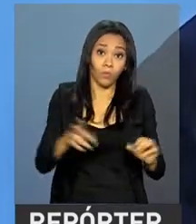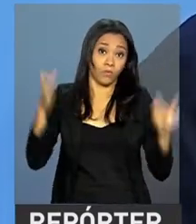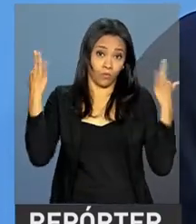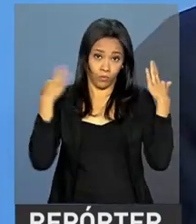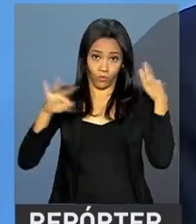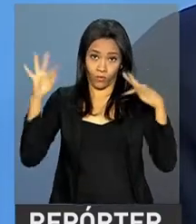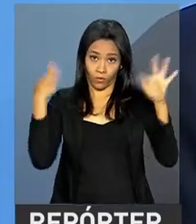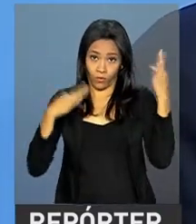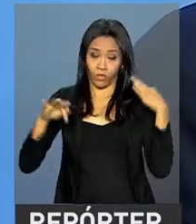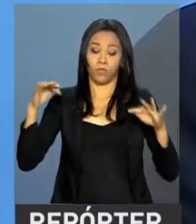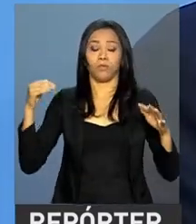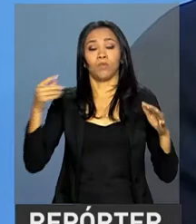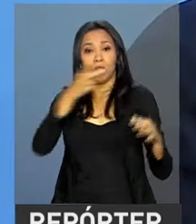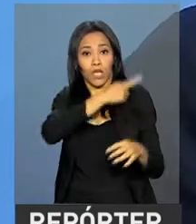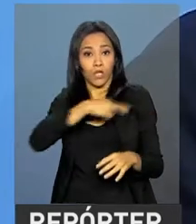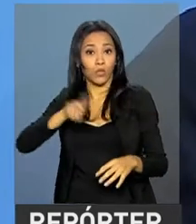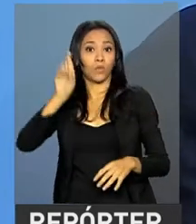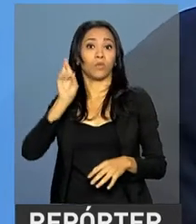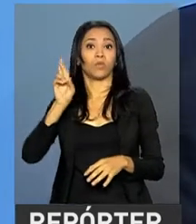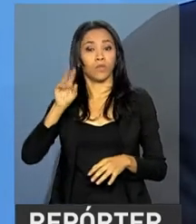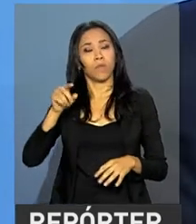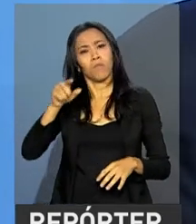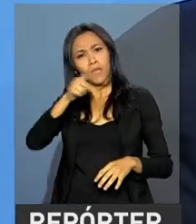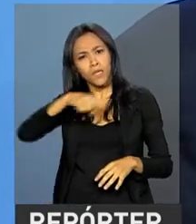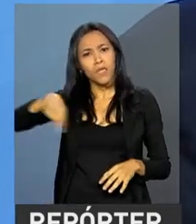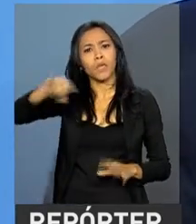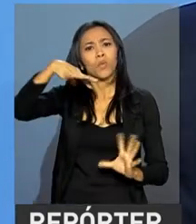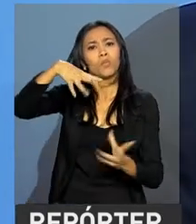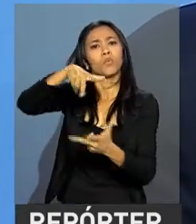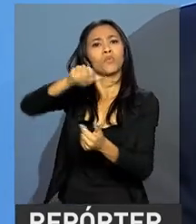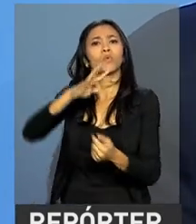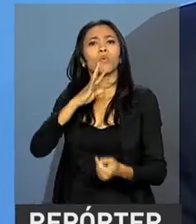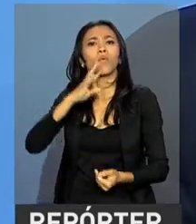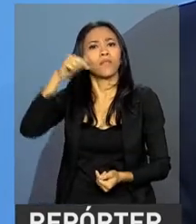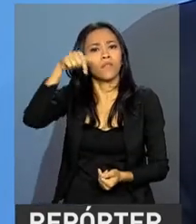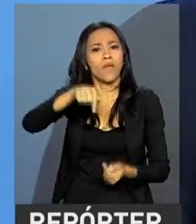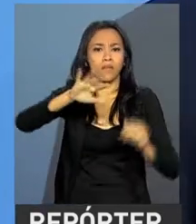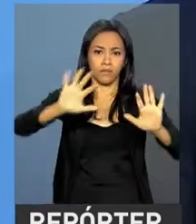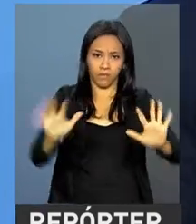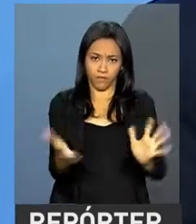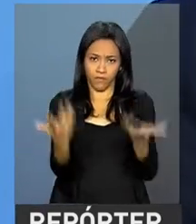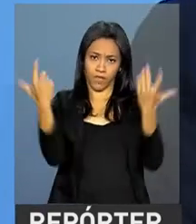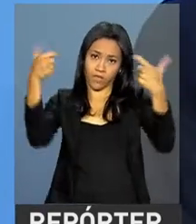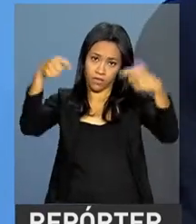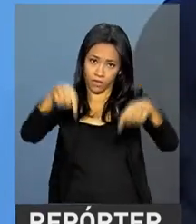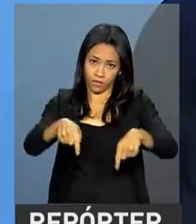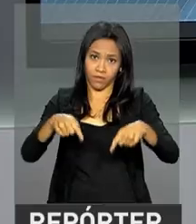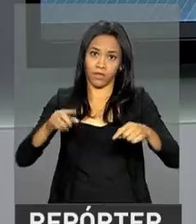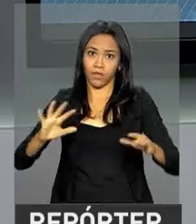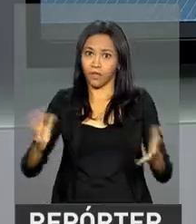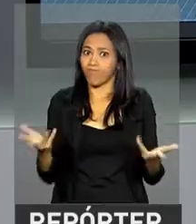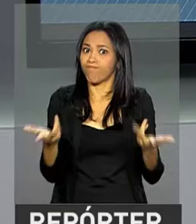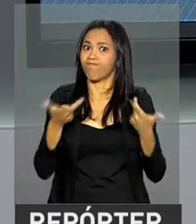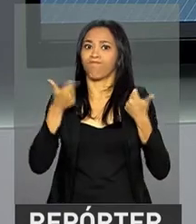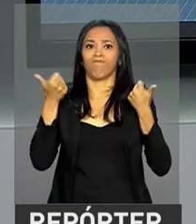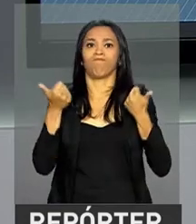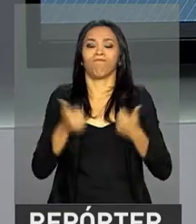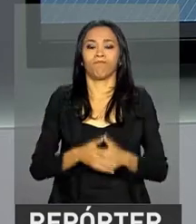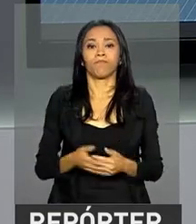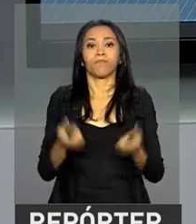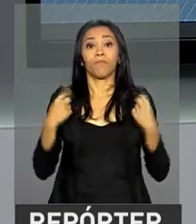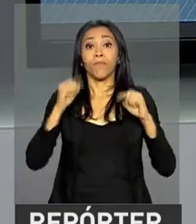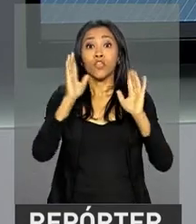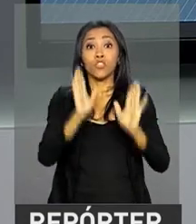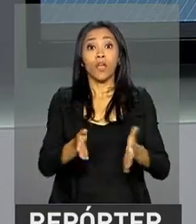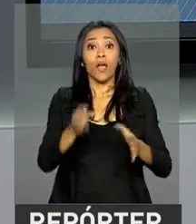potencialização para que o mundo conheça esta festa absolutamente extraordinária. Já está no